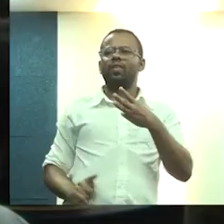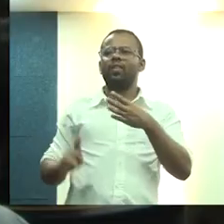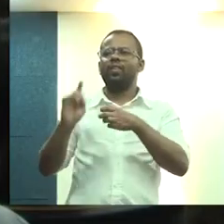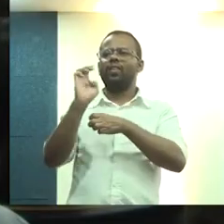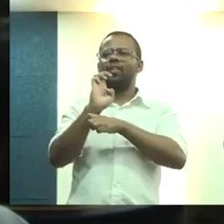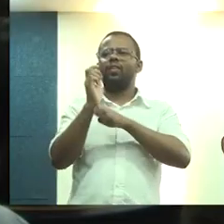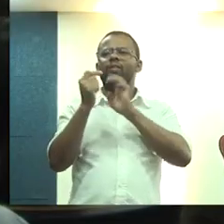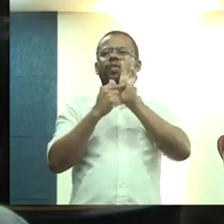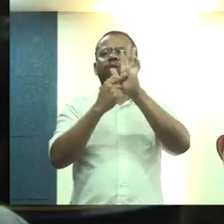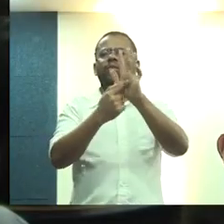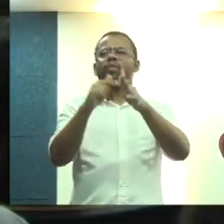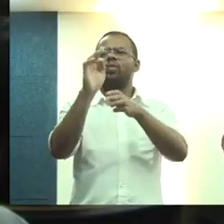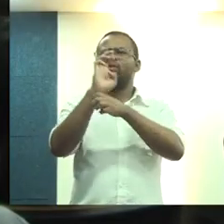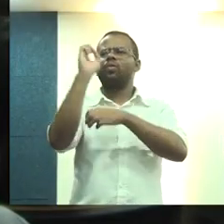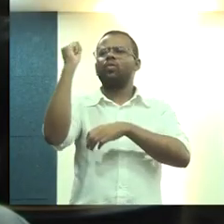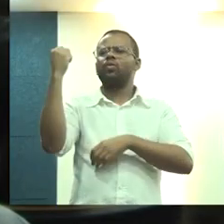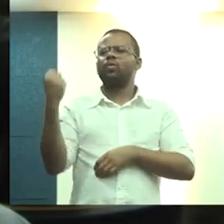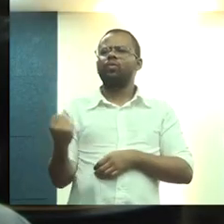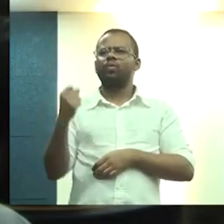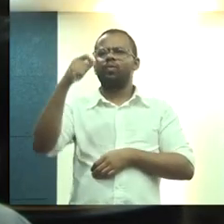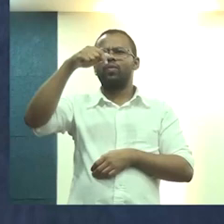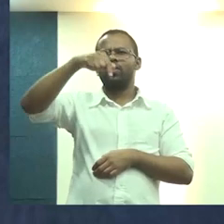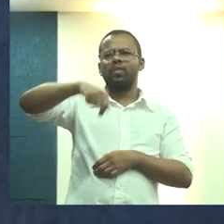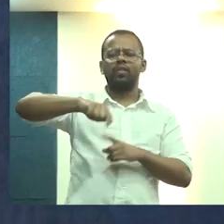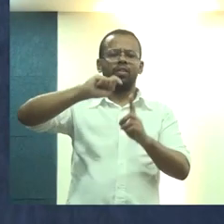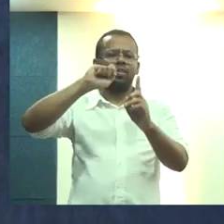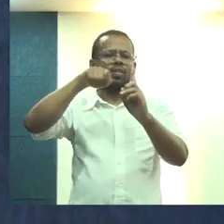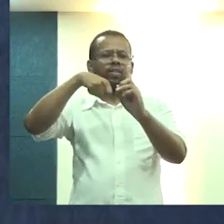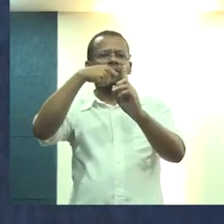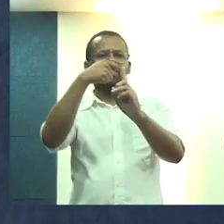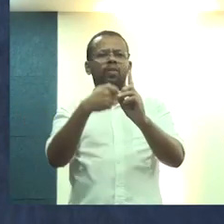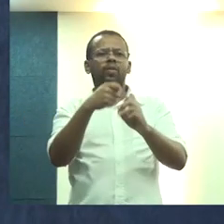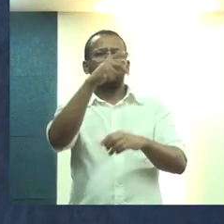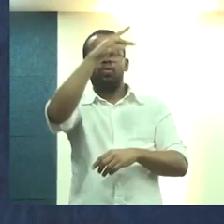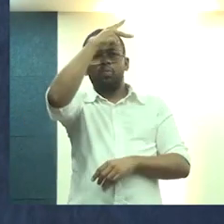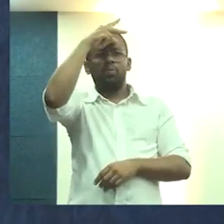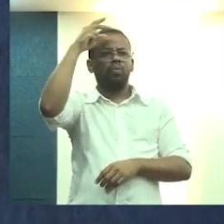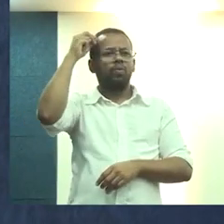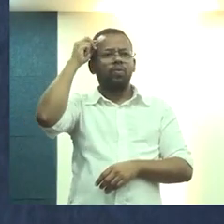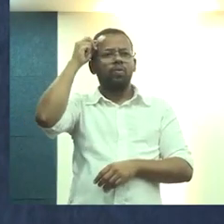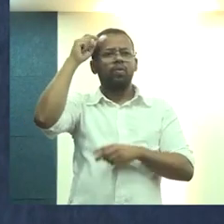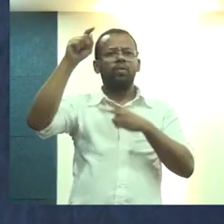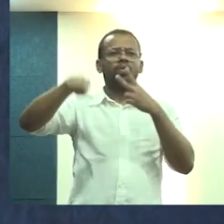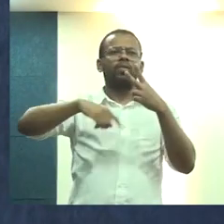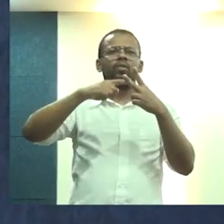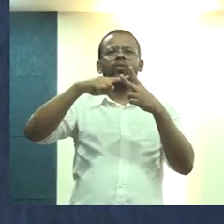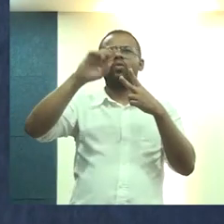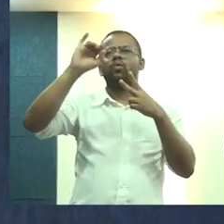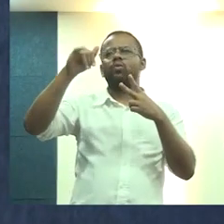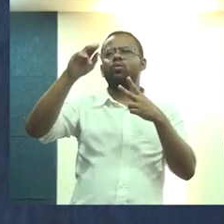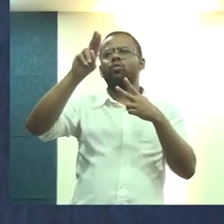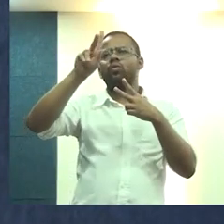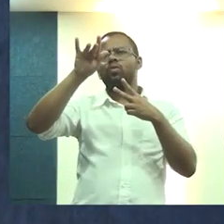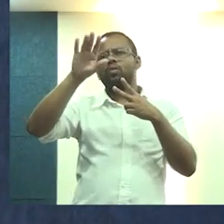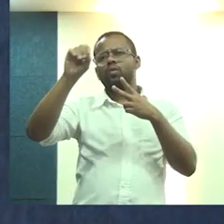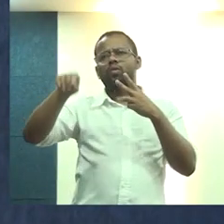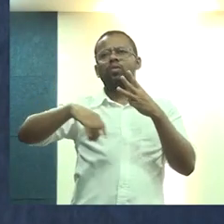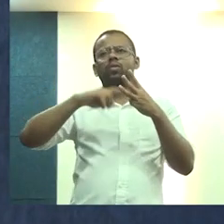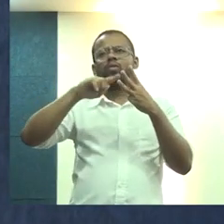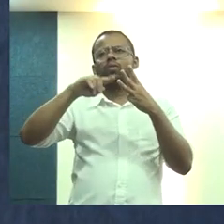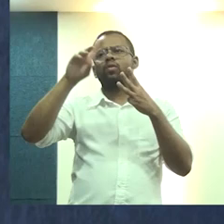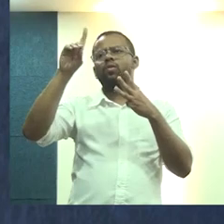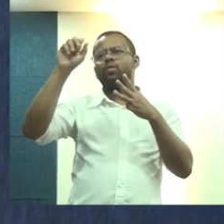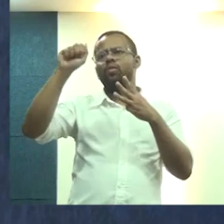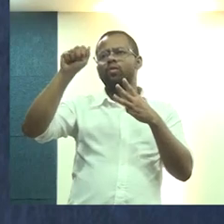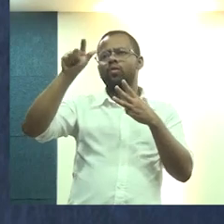ao nosso Sergipe. Então, aqui, saudando o prefeito, saudando o Júlio, saudando o